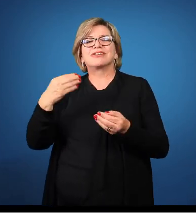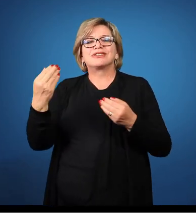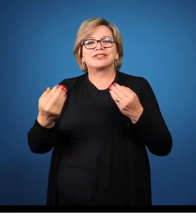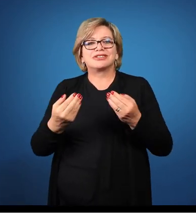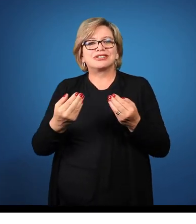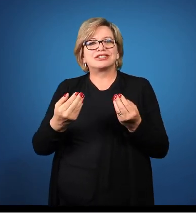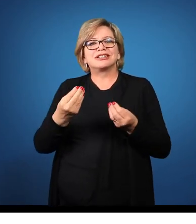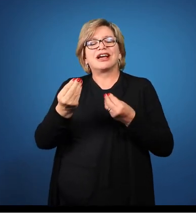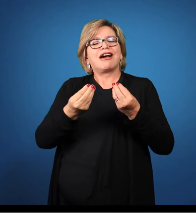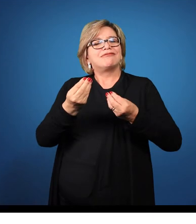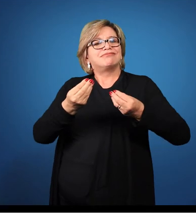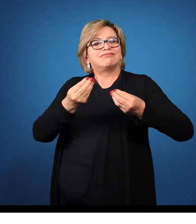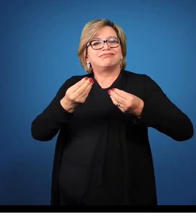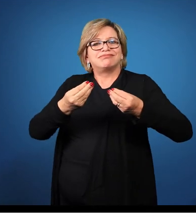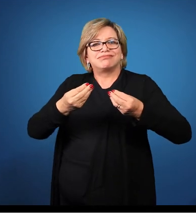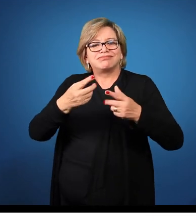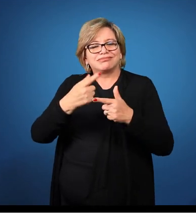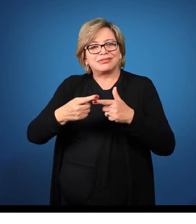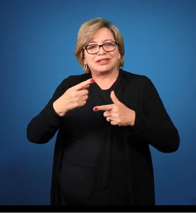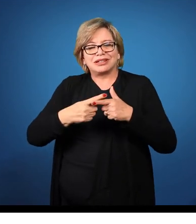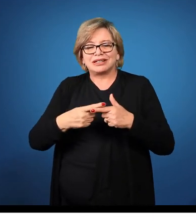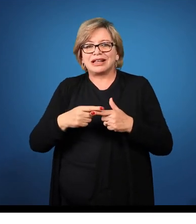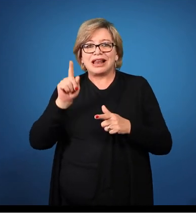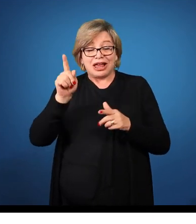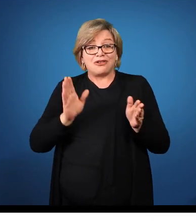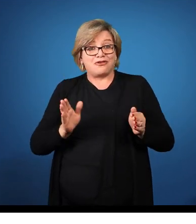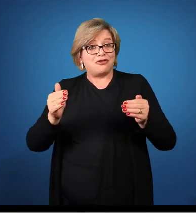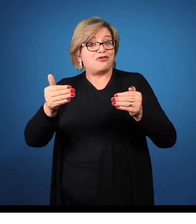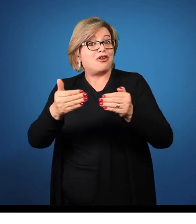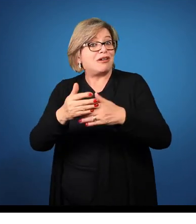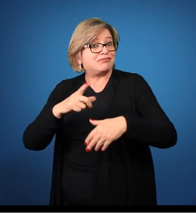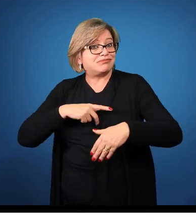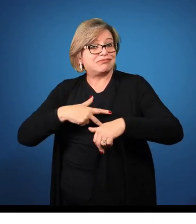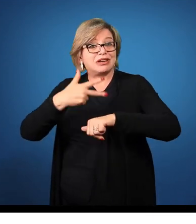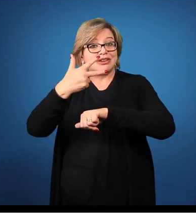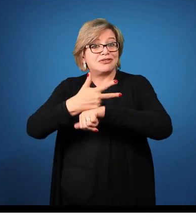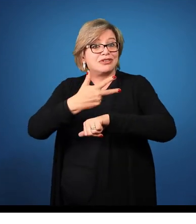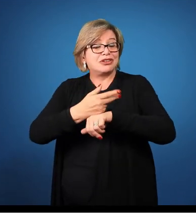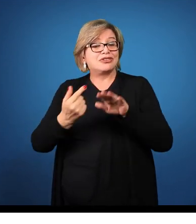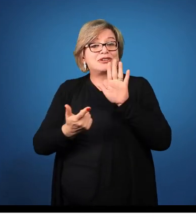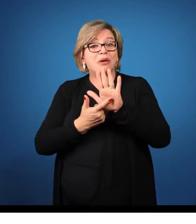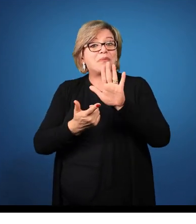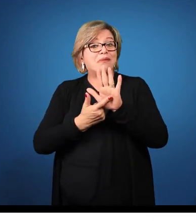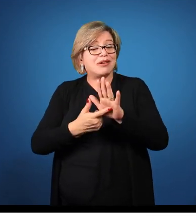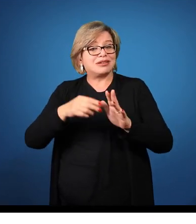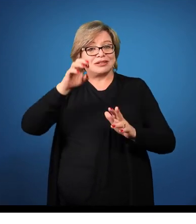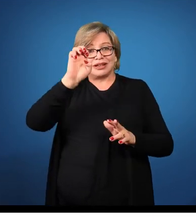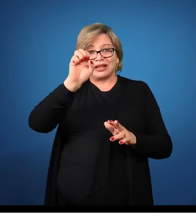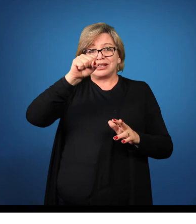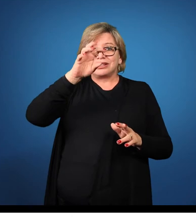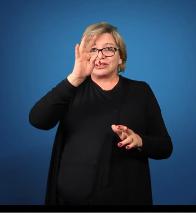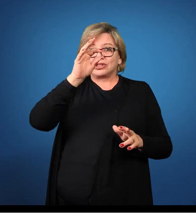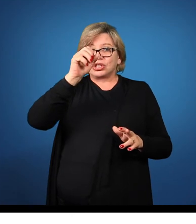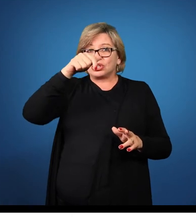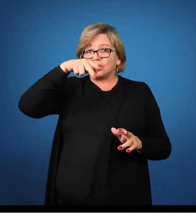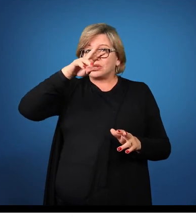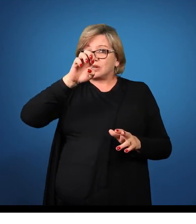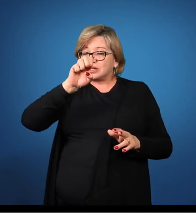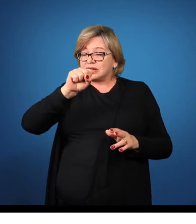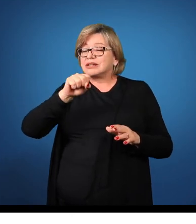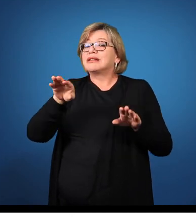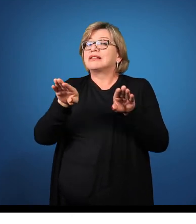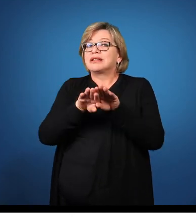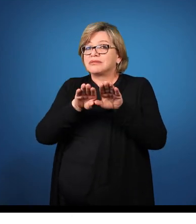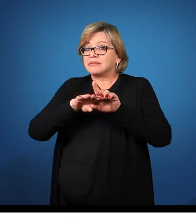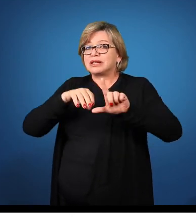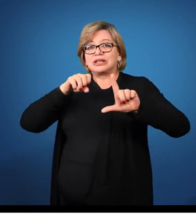Lá no fórum tem um vídeo que vai falar bastante sobre a questão de estoques, além dos materiais disponibilizados para